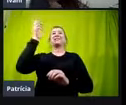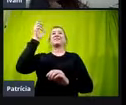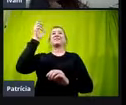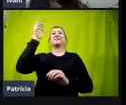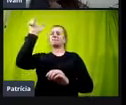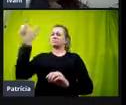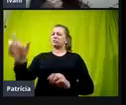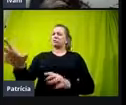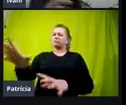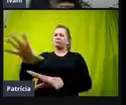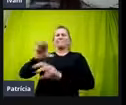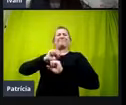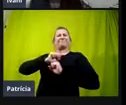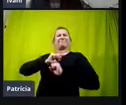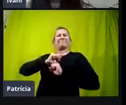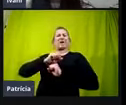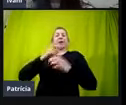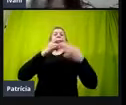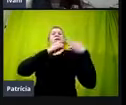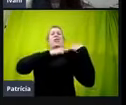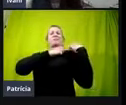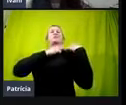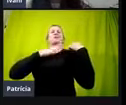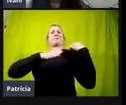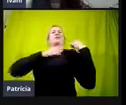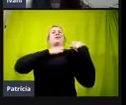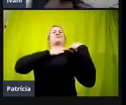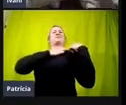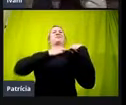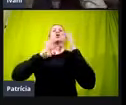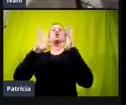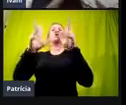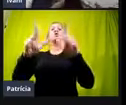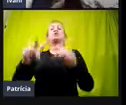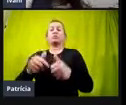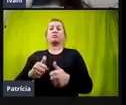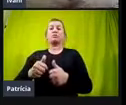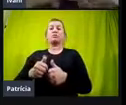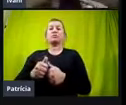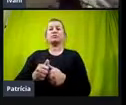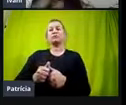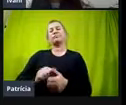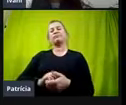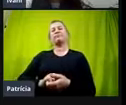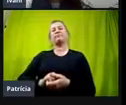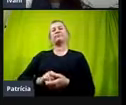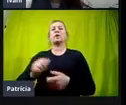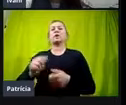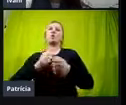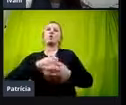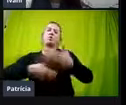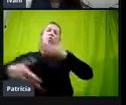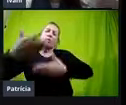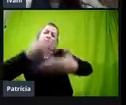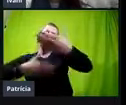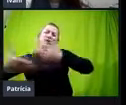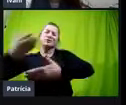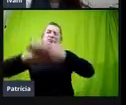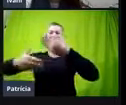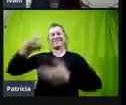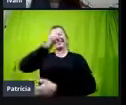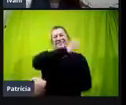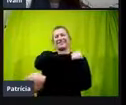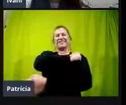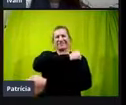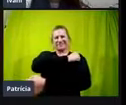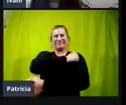aquela responsabilidade, né? e todos vão compartilhar aquele aluno e as necessidades educacionais que aquele